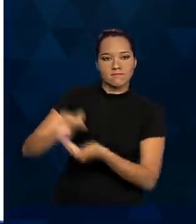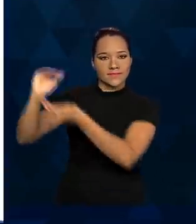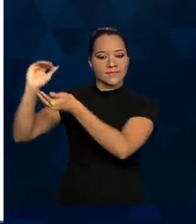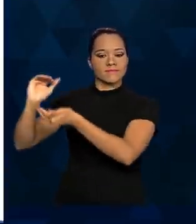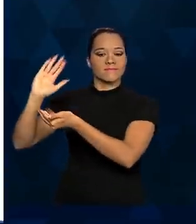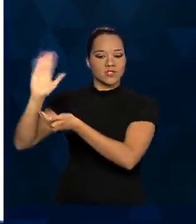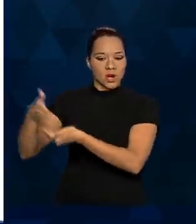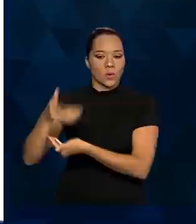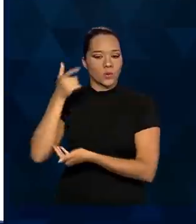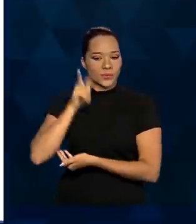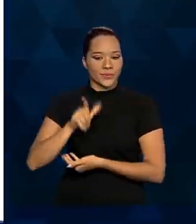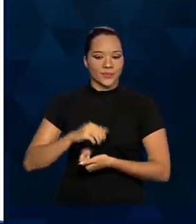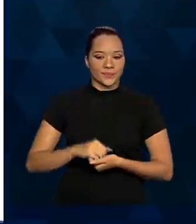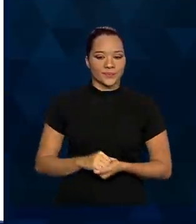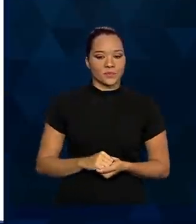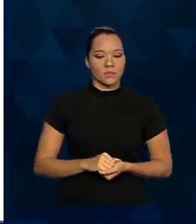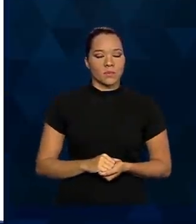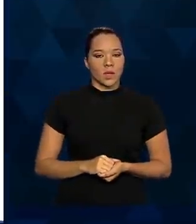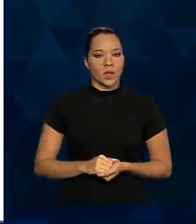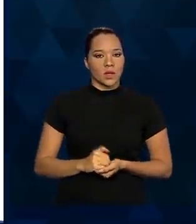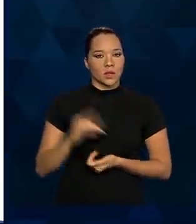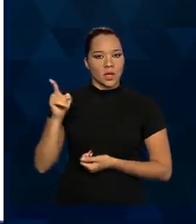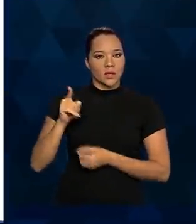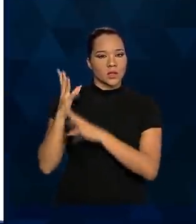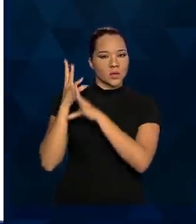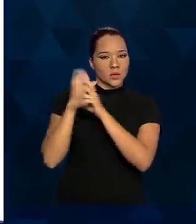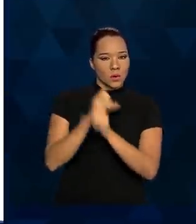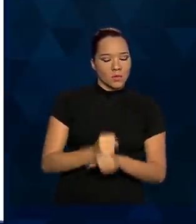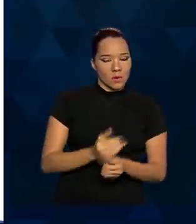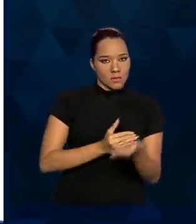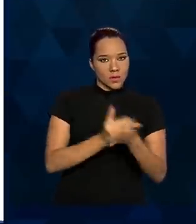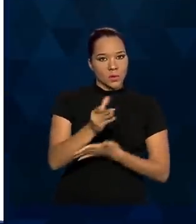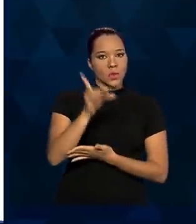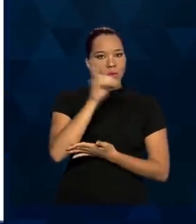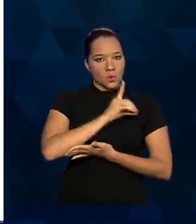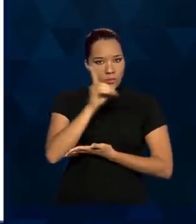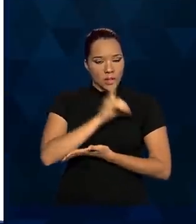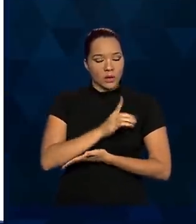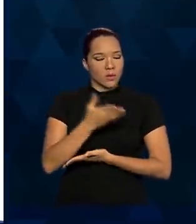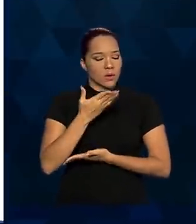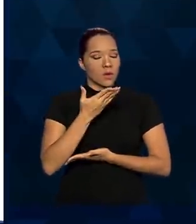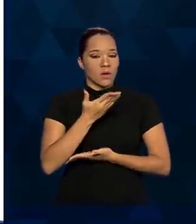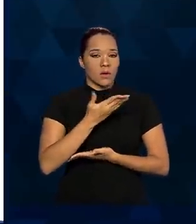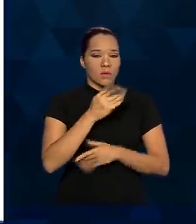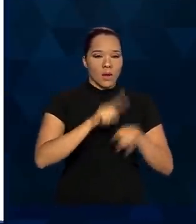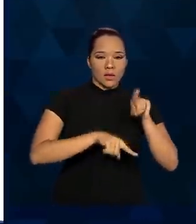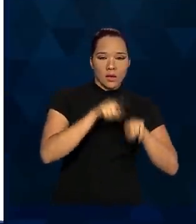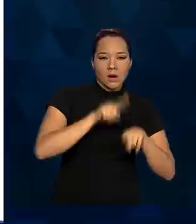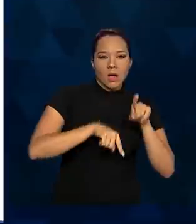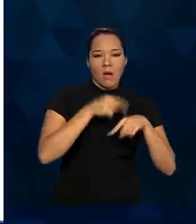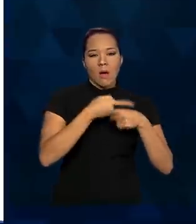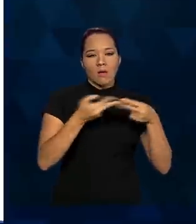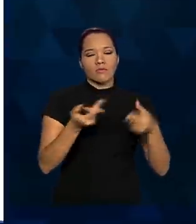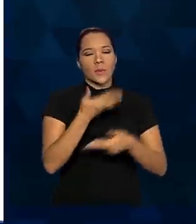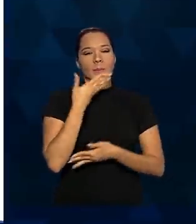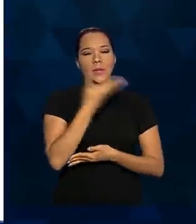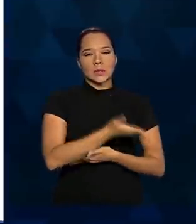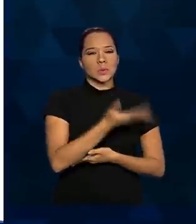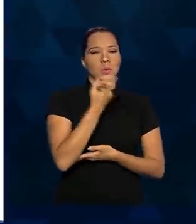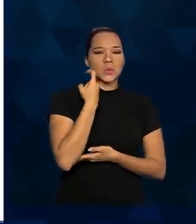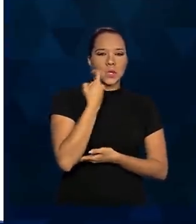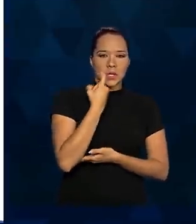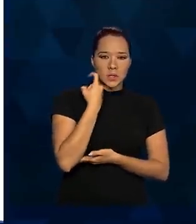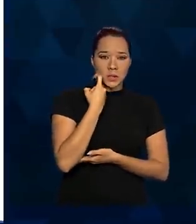desde essa logística começou no domingo, o material foi requisitado a contar de sexta-feira